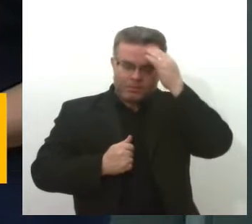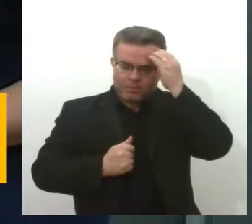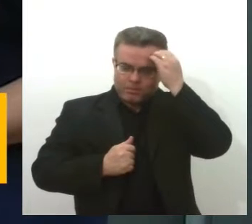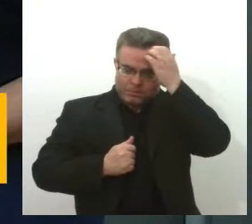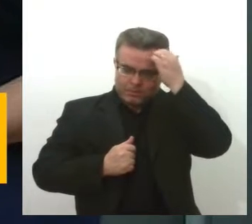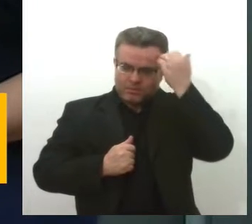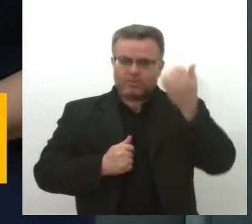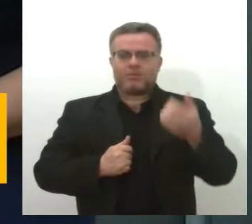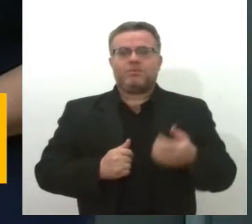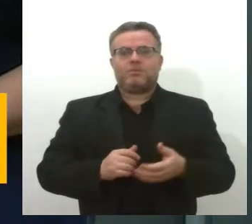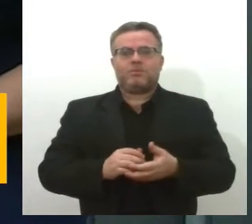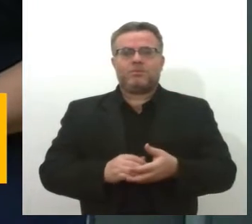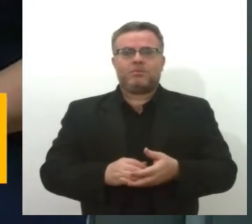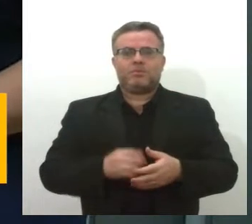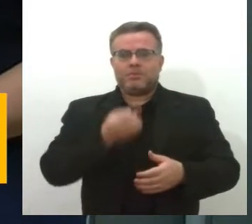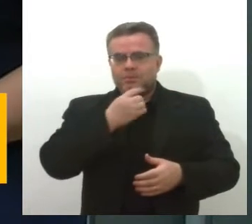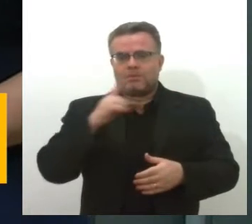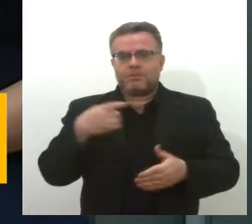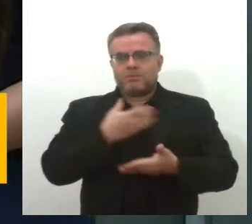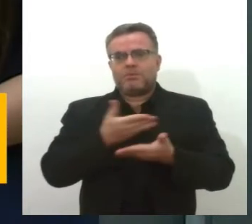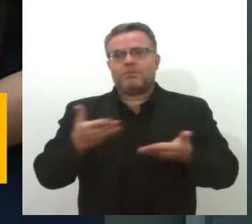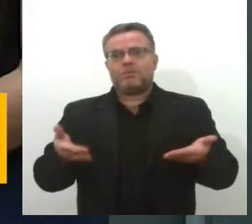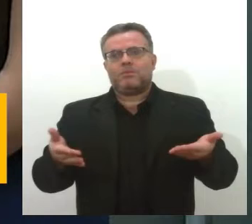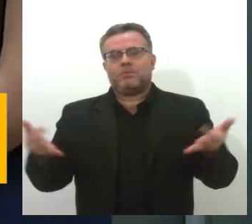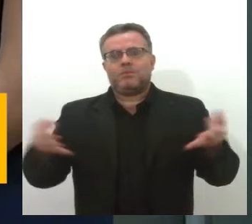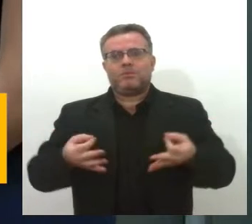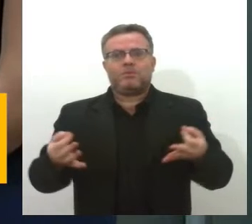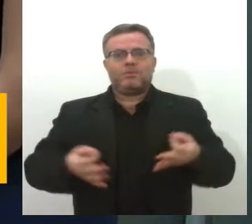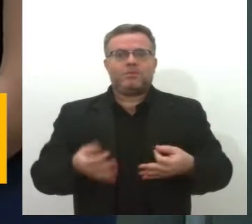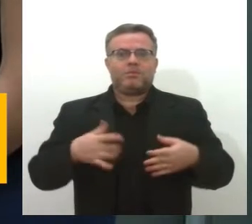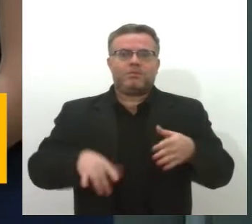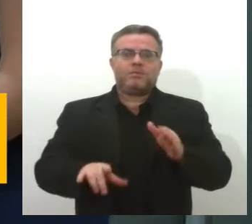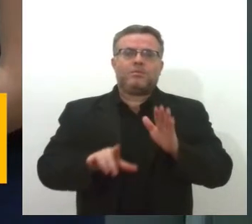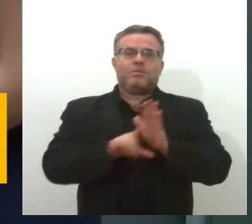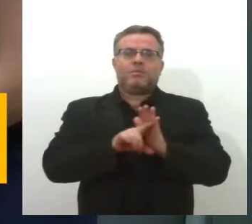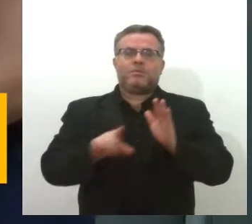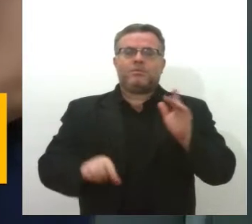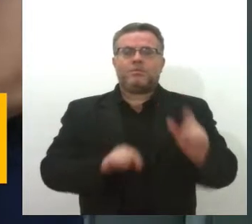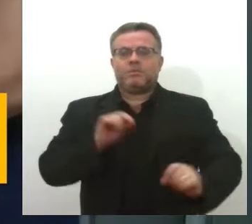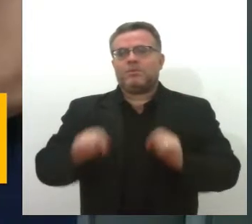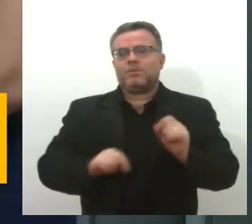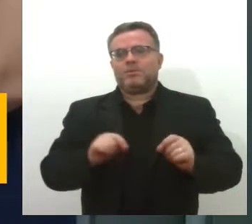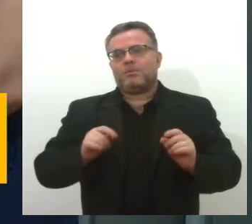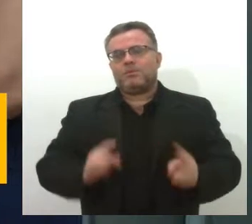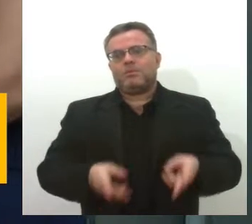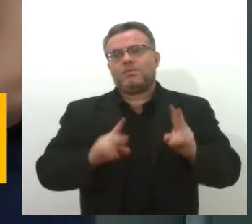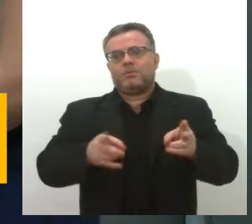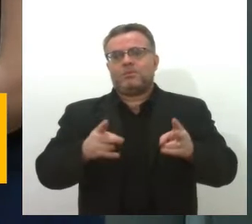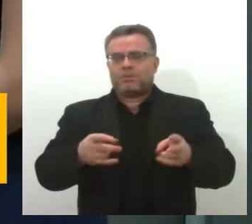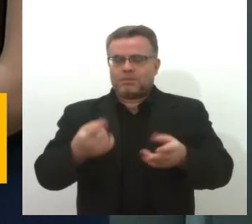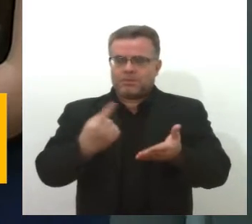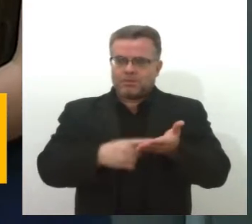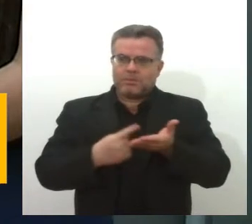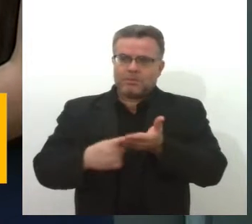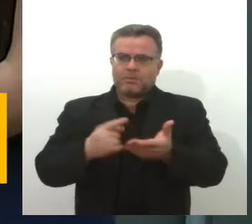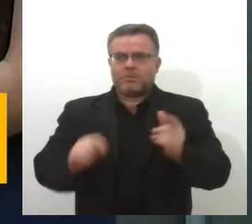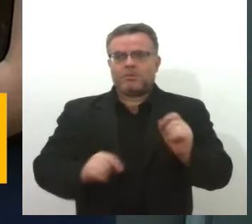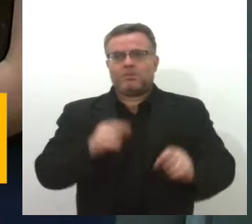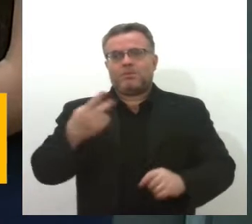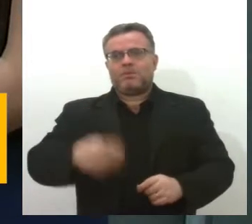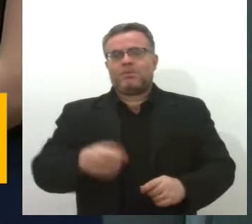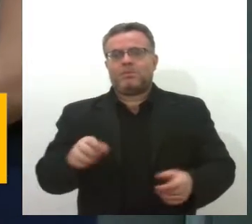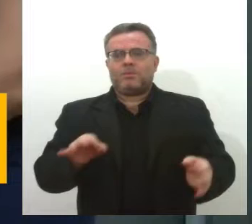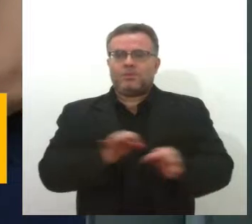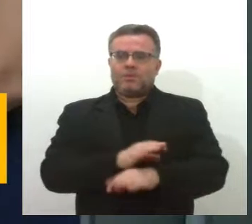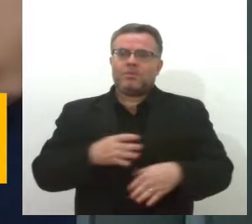Bom dia. Exatamente. É uma lei que foi mais uma verdadeira conquista aqui para o consumidor em Sergipe, né?